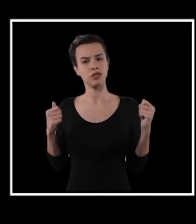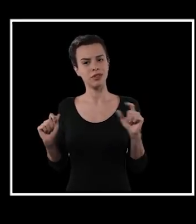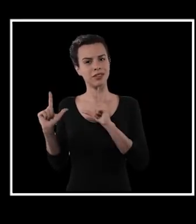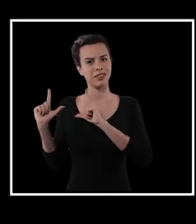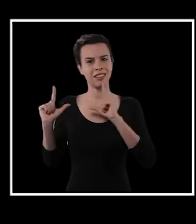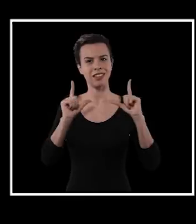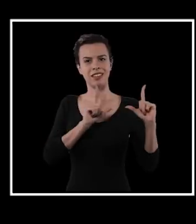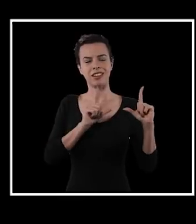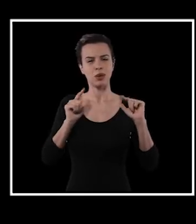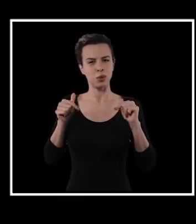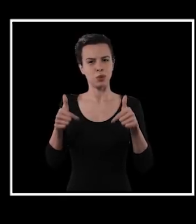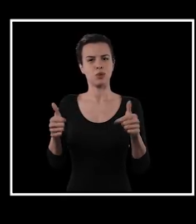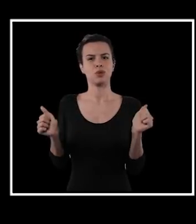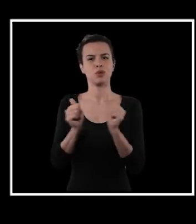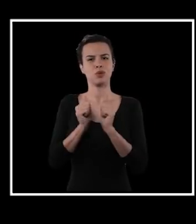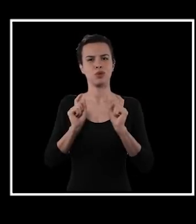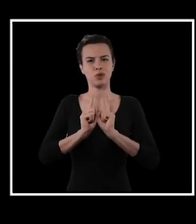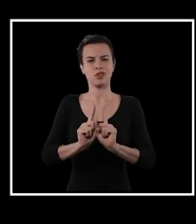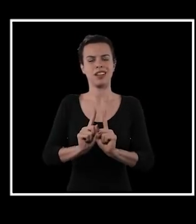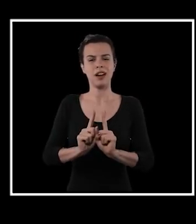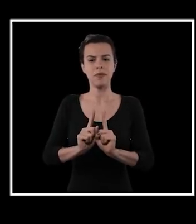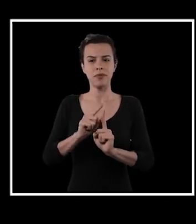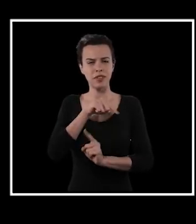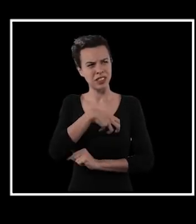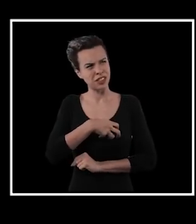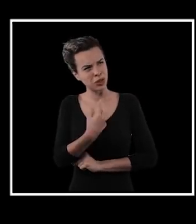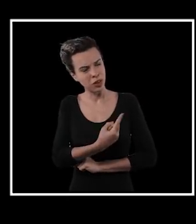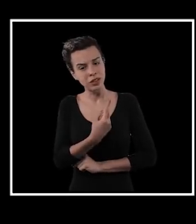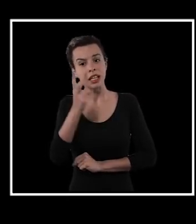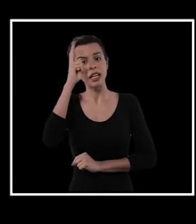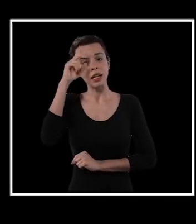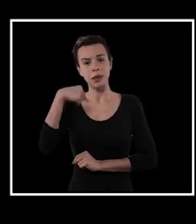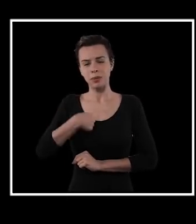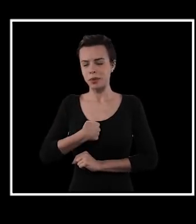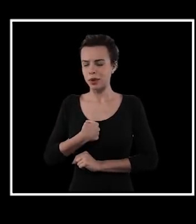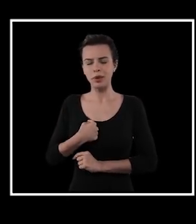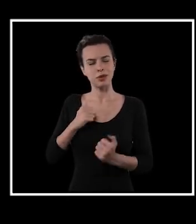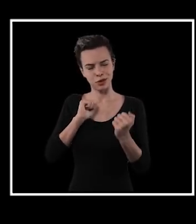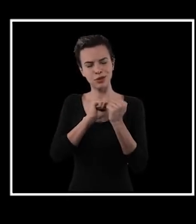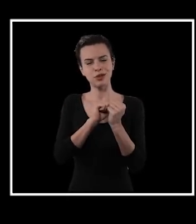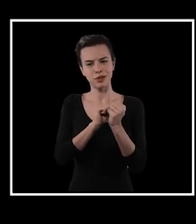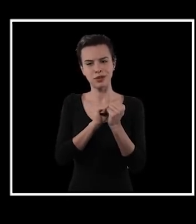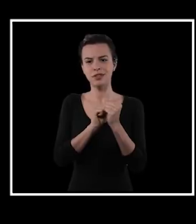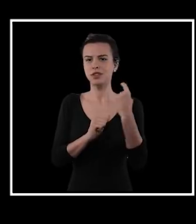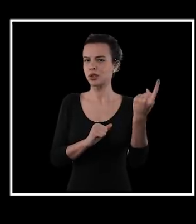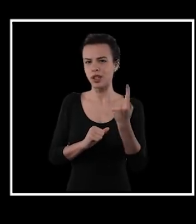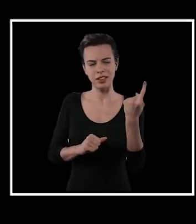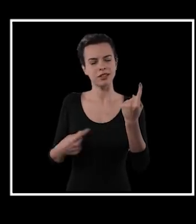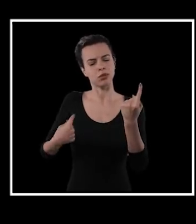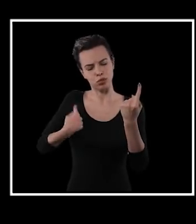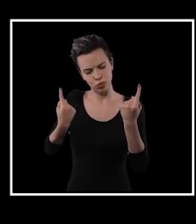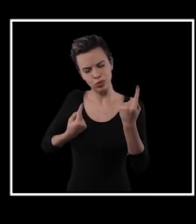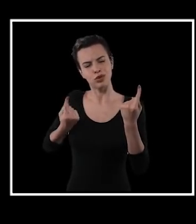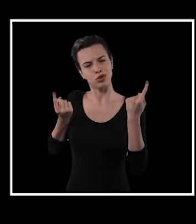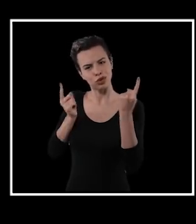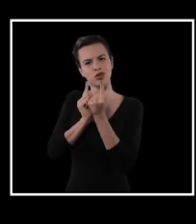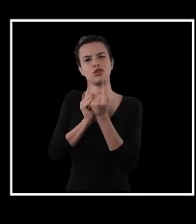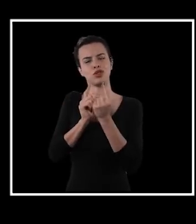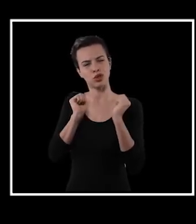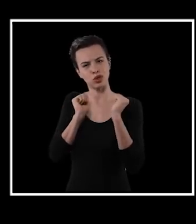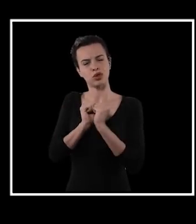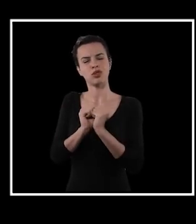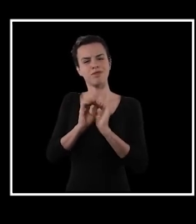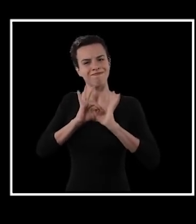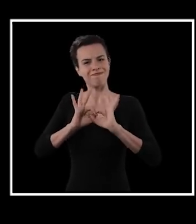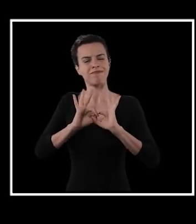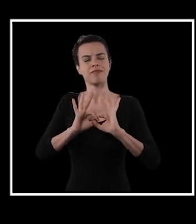poder estar ao seu lado nessa luta porque a gente está do lado. Então quando você se sente sozinho, você sabe que você não está só. Você